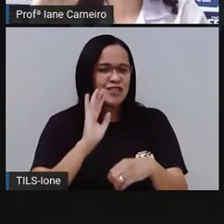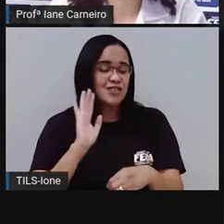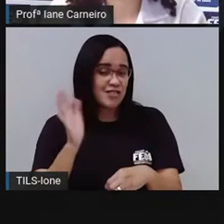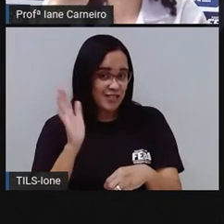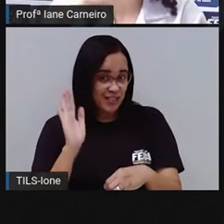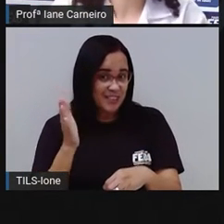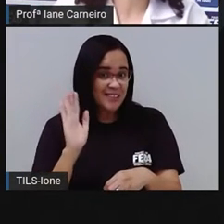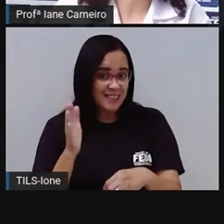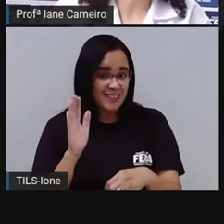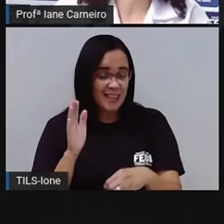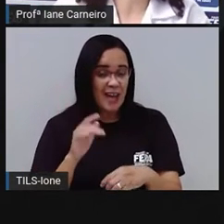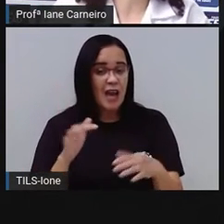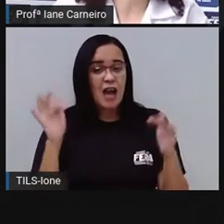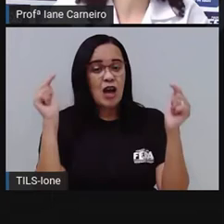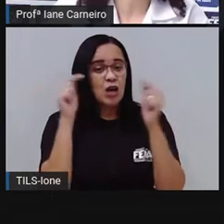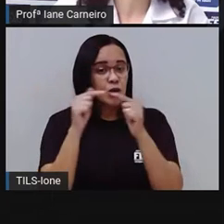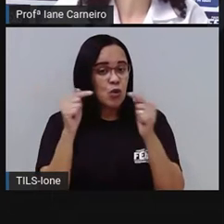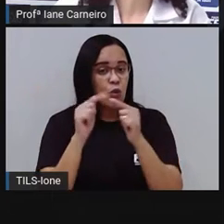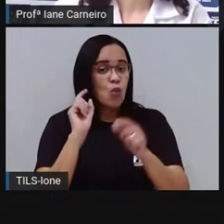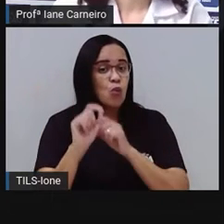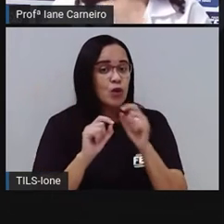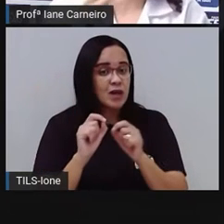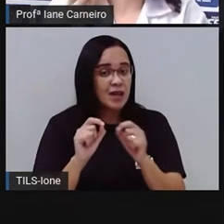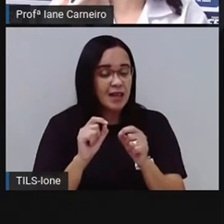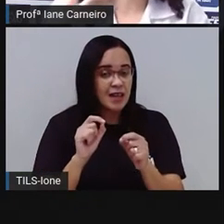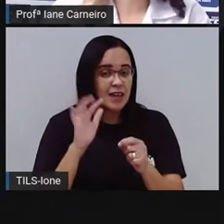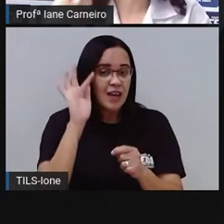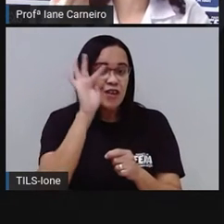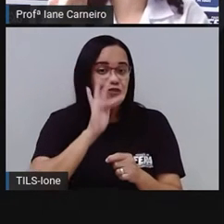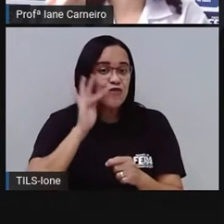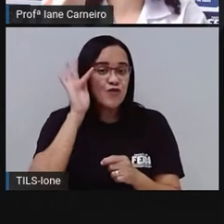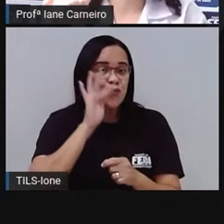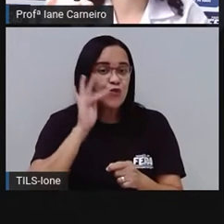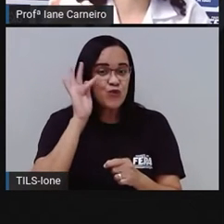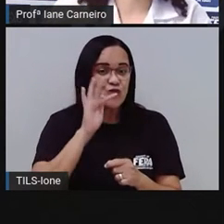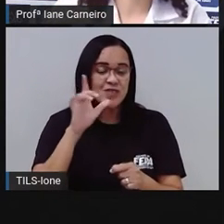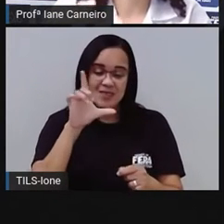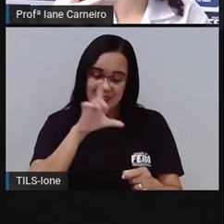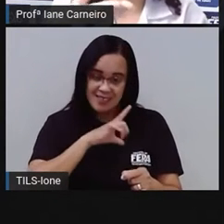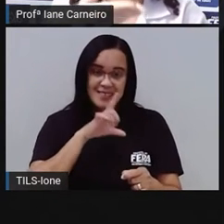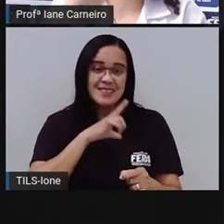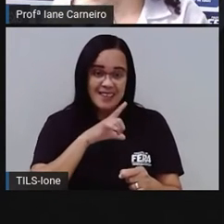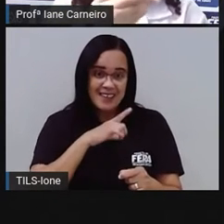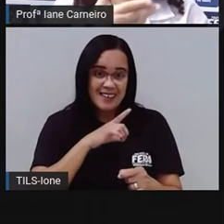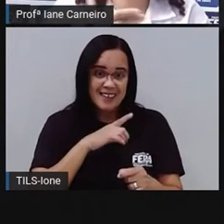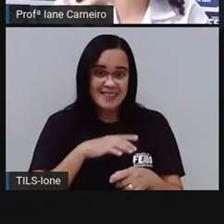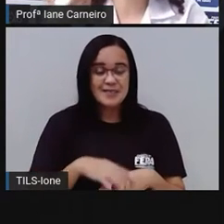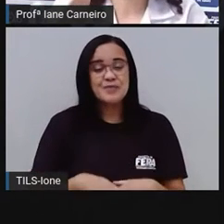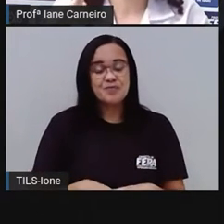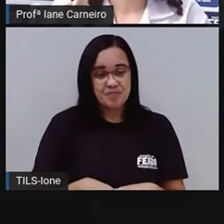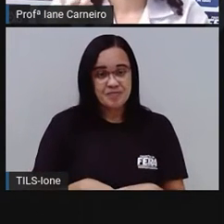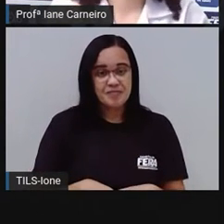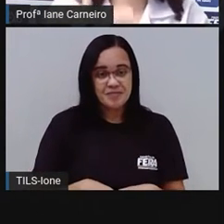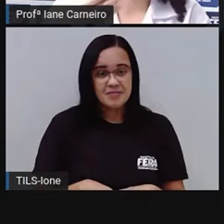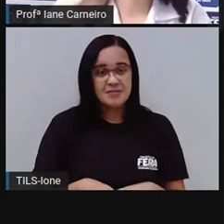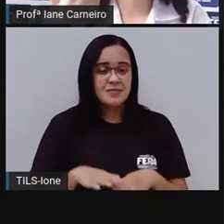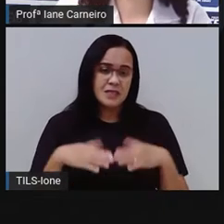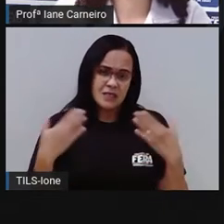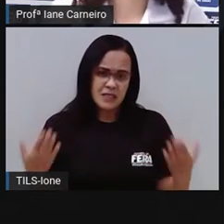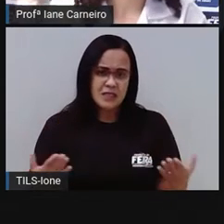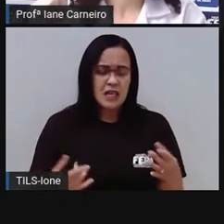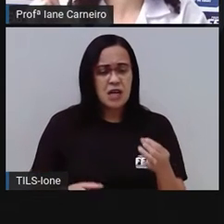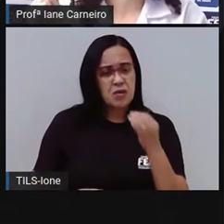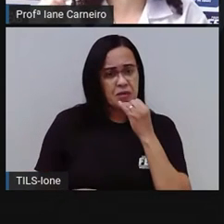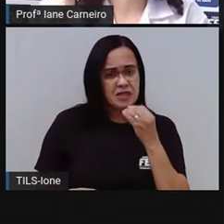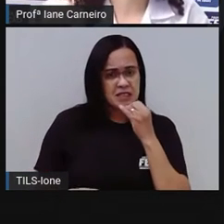vão ter frutas dentro daquelas adivinhas, né? Então, a gente não poderia, por exemplo, nas adivinhas, dizer nome de